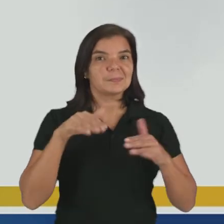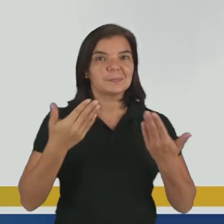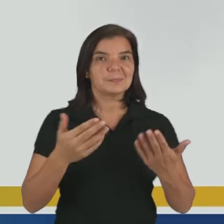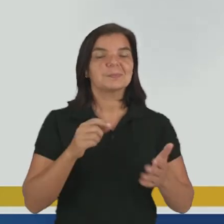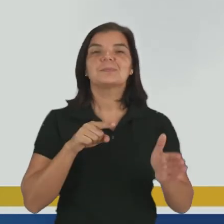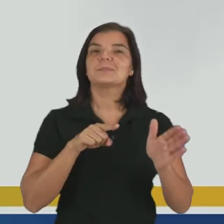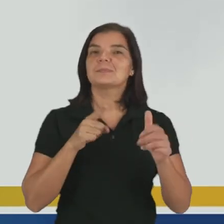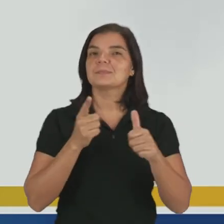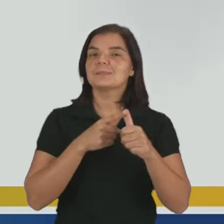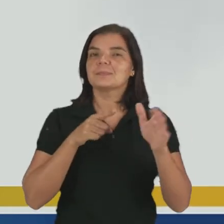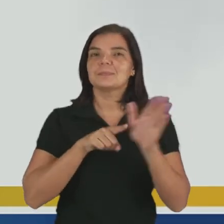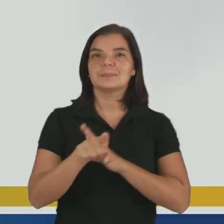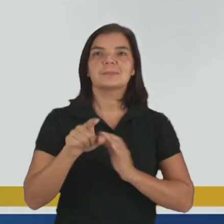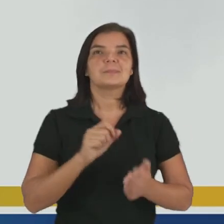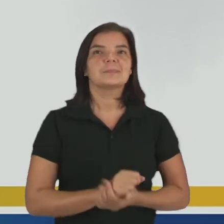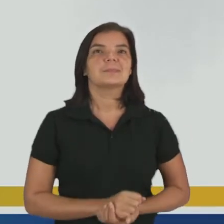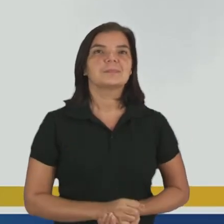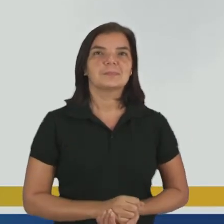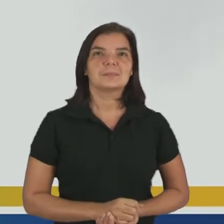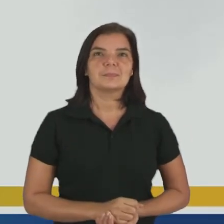a próxima, a primeira pergunta.